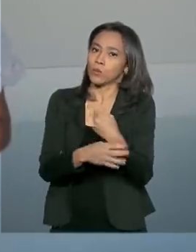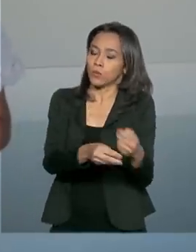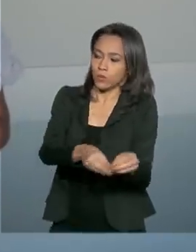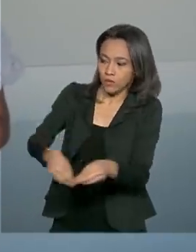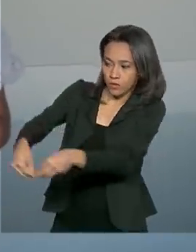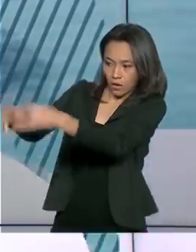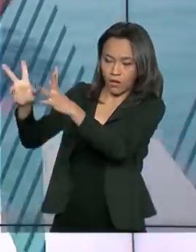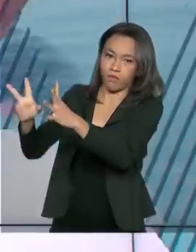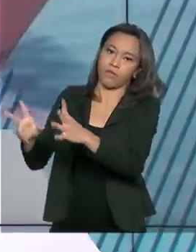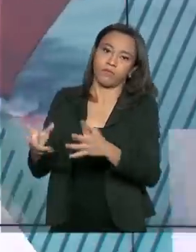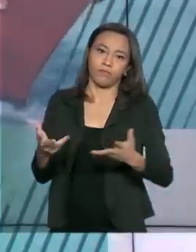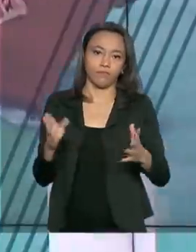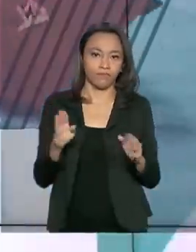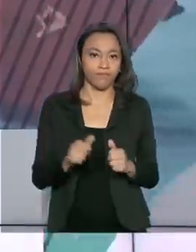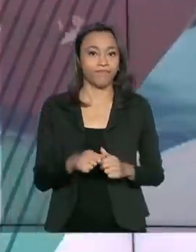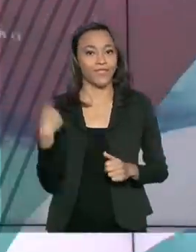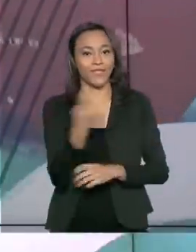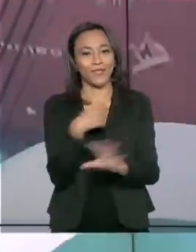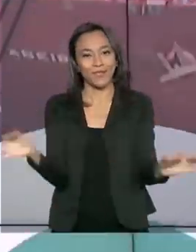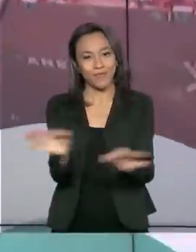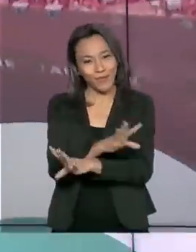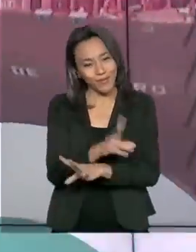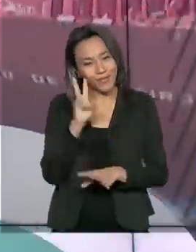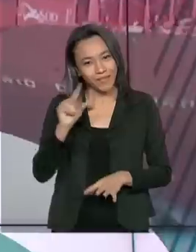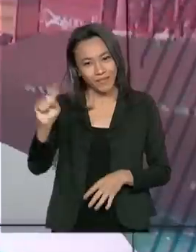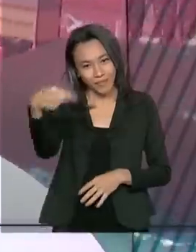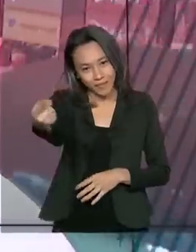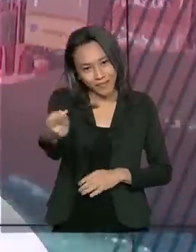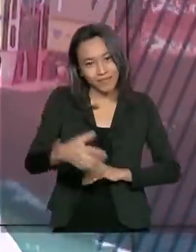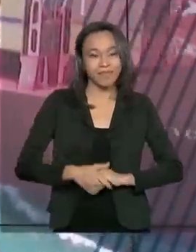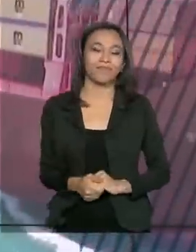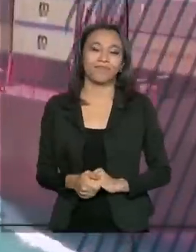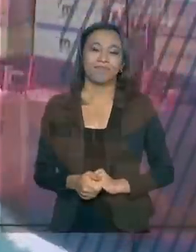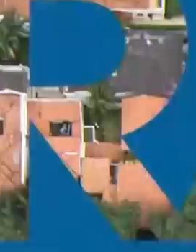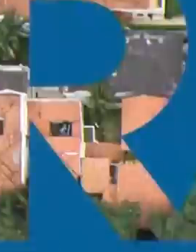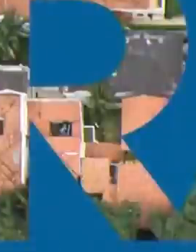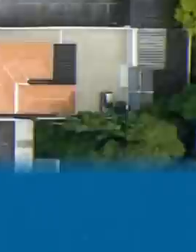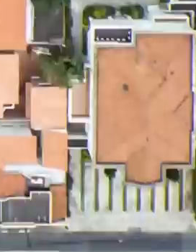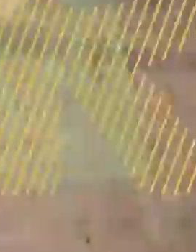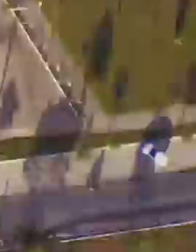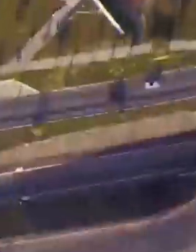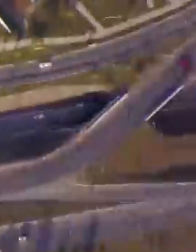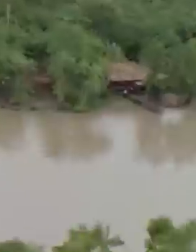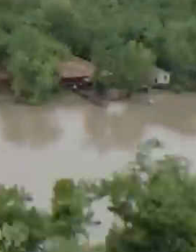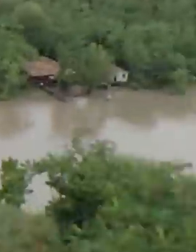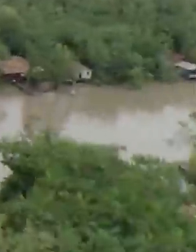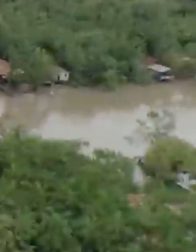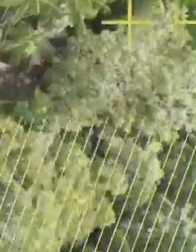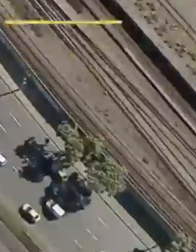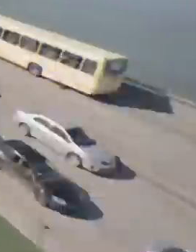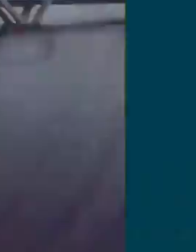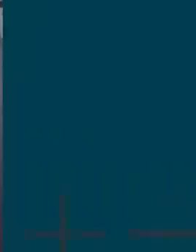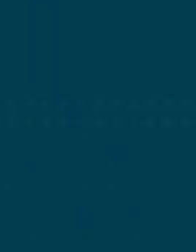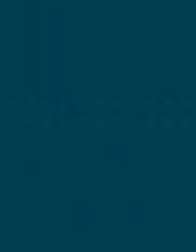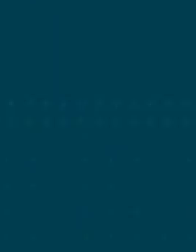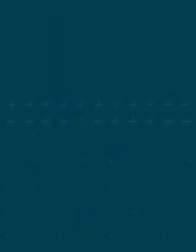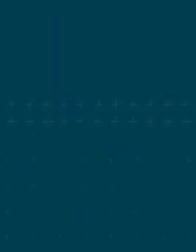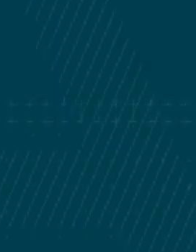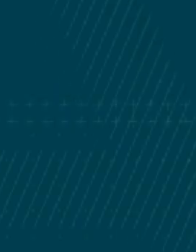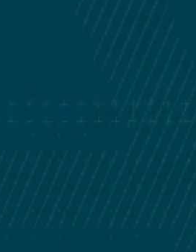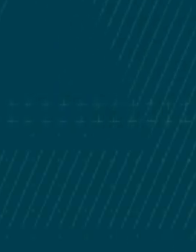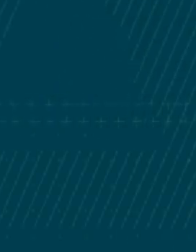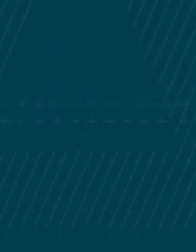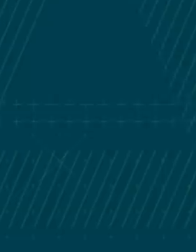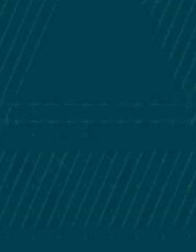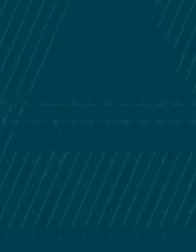acondicionado. A gente fica por aqui. Até a próxima edição. Transcrição e Legendas por